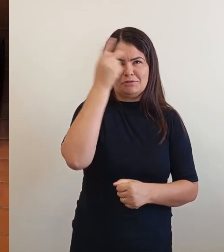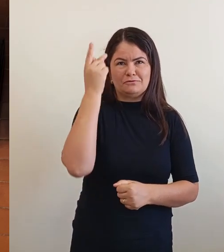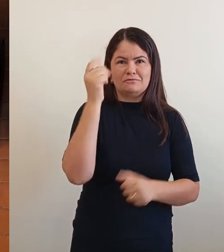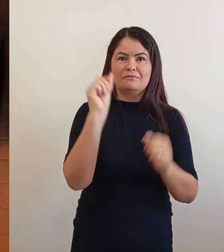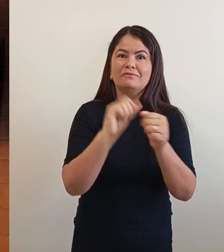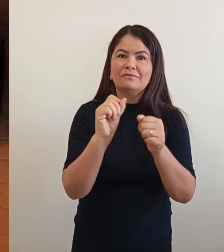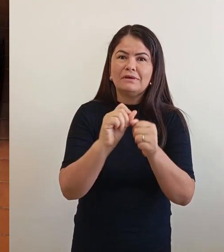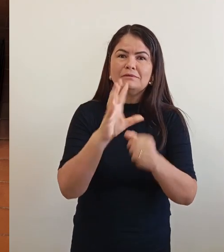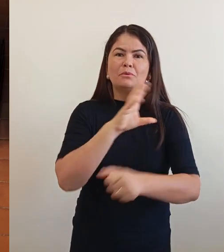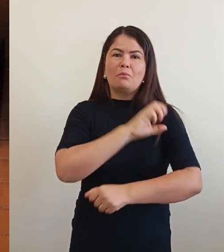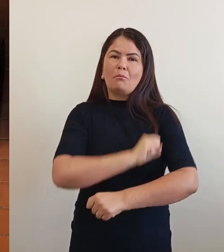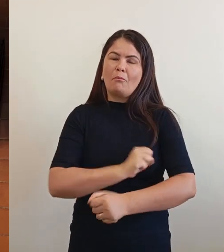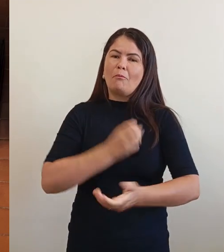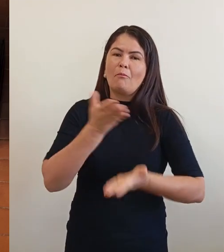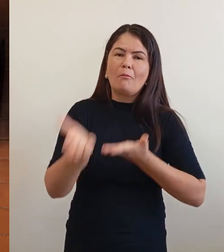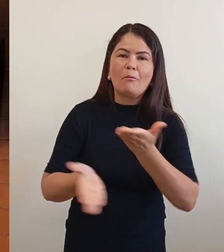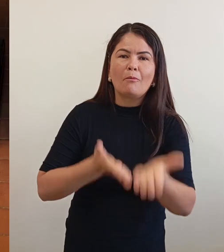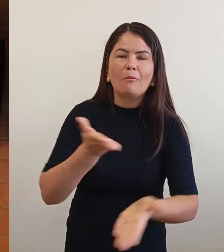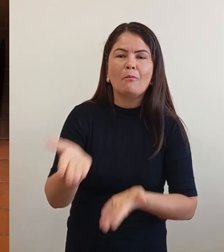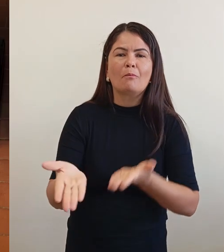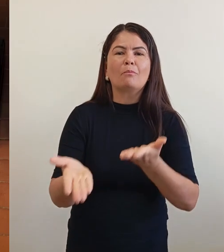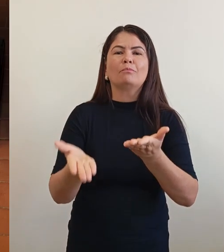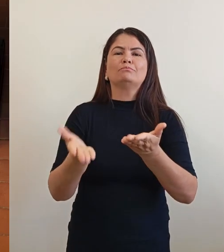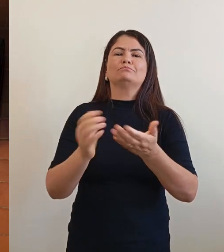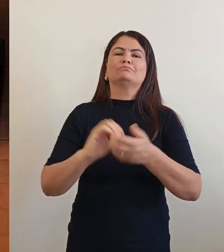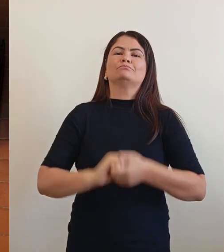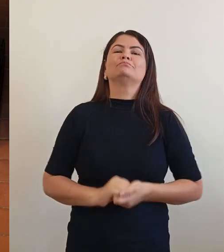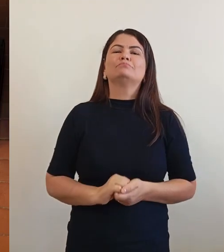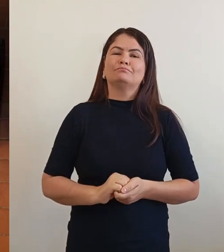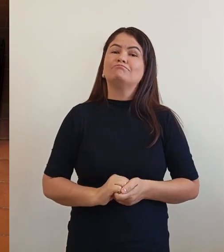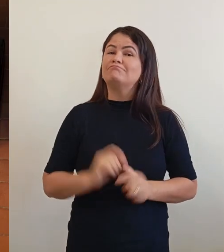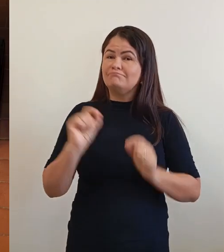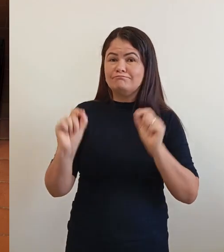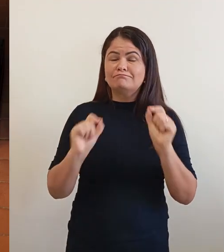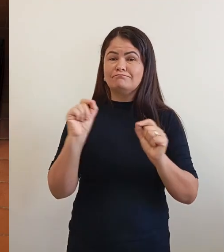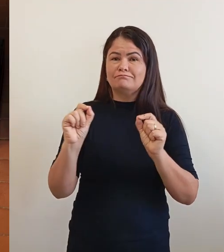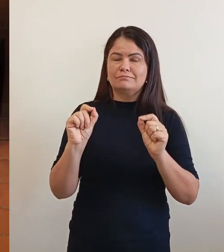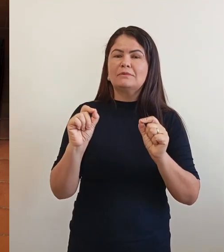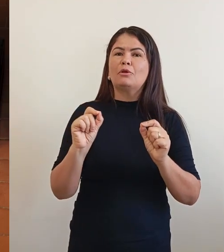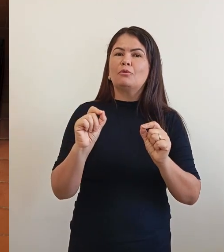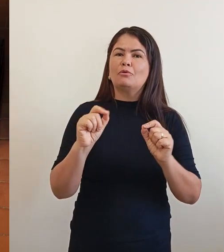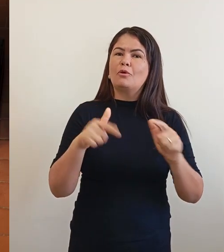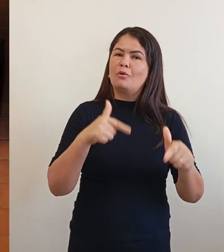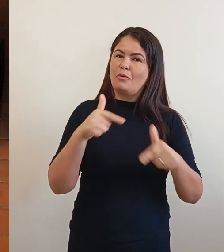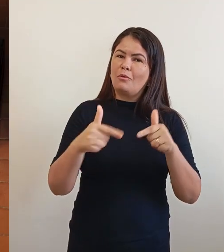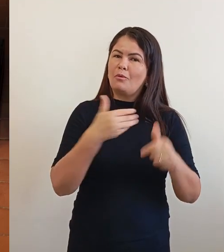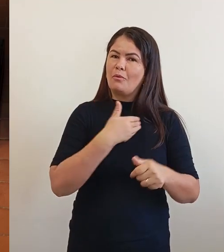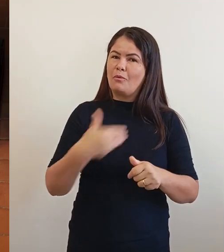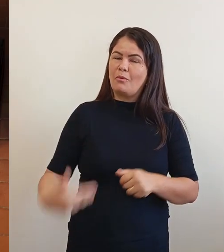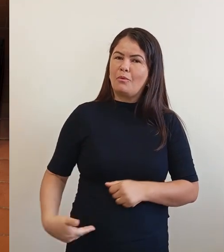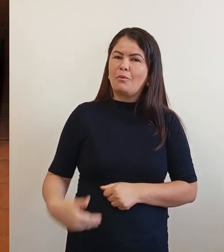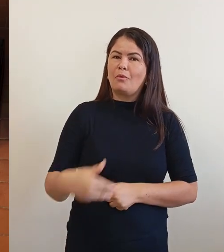funcionários, vamos dizer, funcionário que vai ser do povo, e nós vamos estar coordenando, que nós vamos